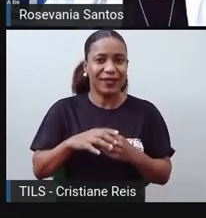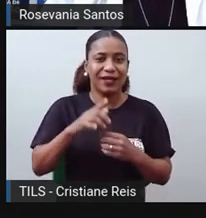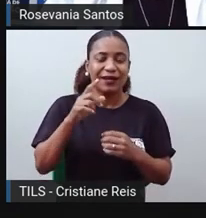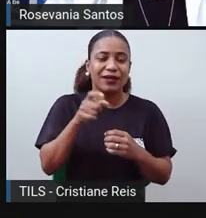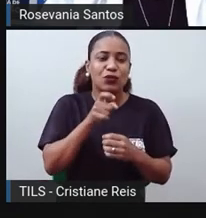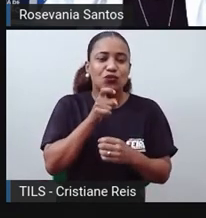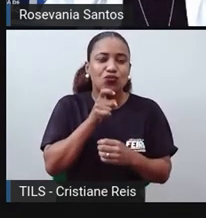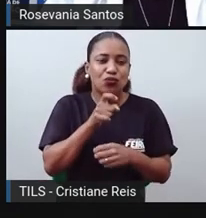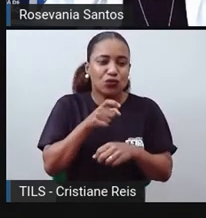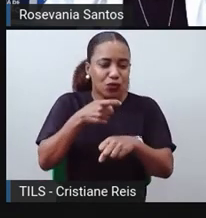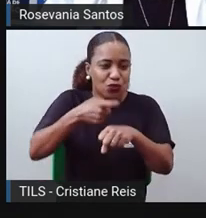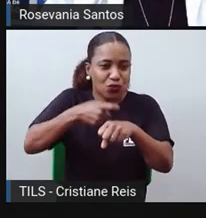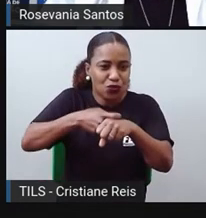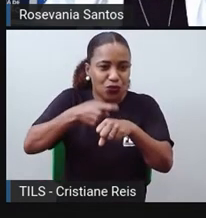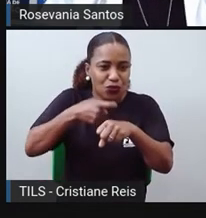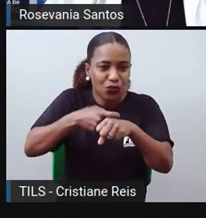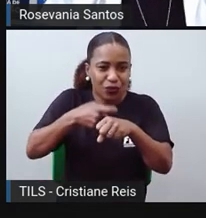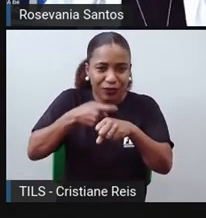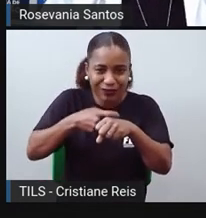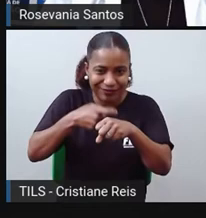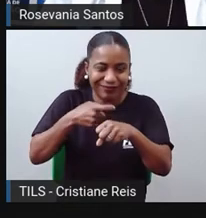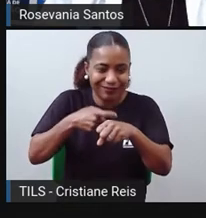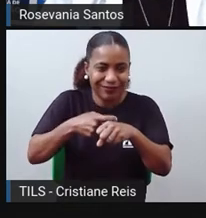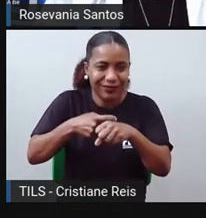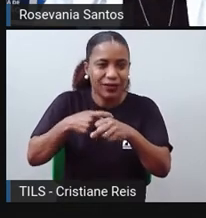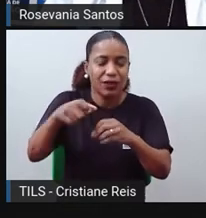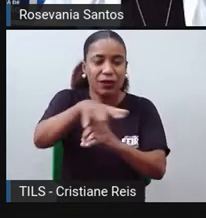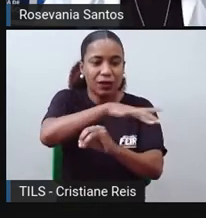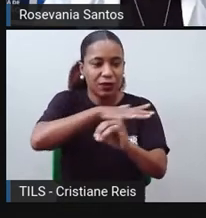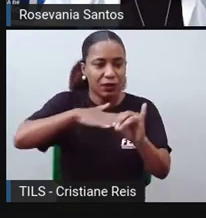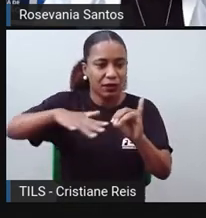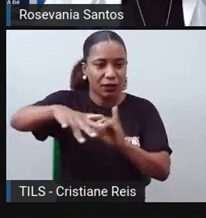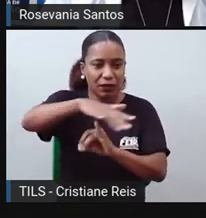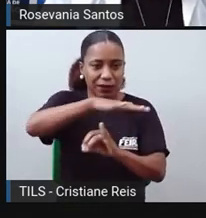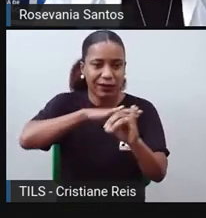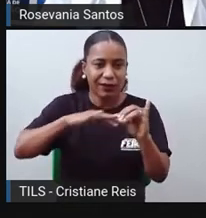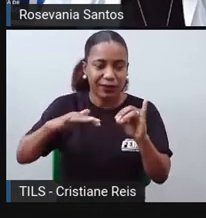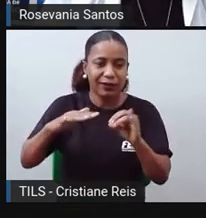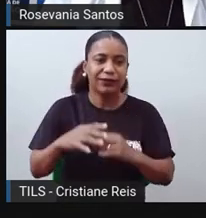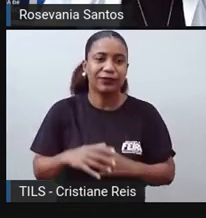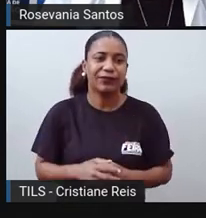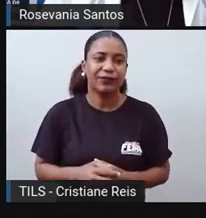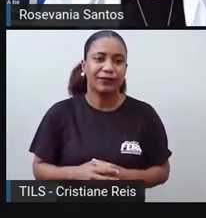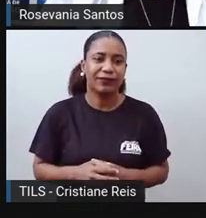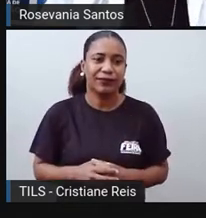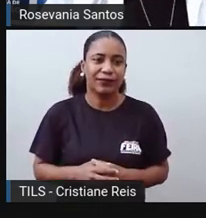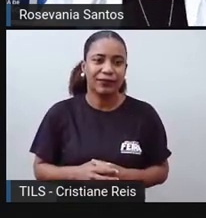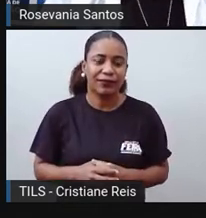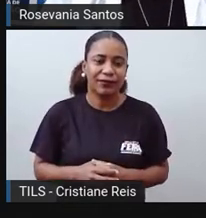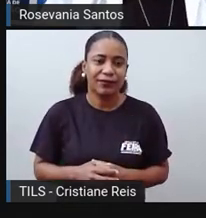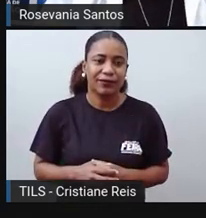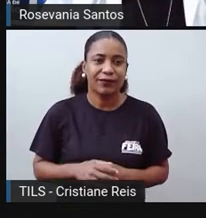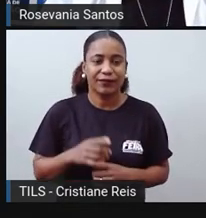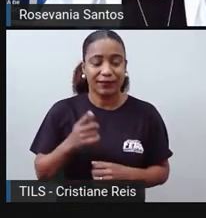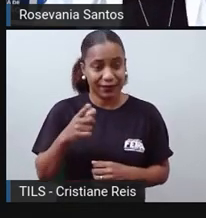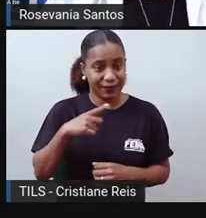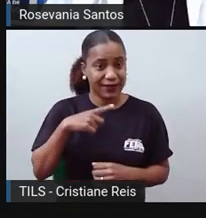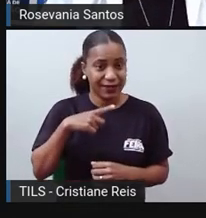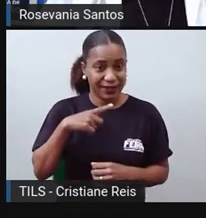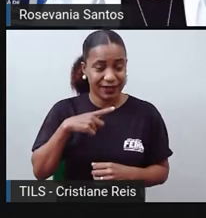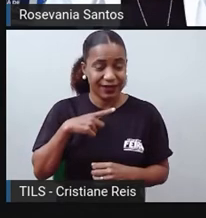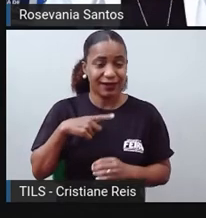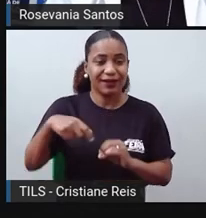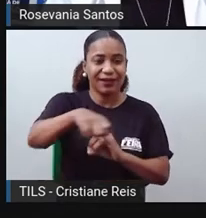aí fica essa partezinha da água, a partezinha aqui da ilha. Inclusive, né? A gente, uma das ilhas vulcânicas mais